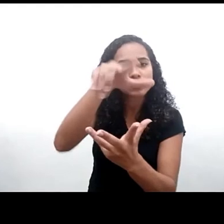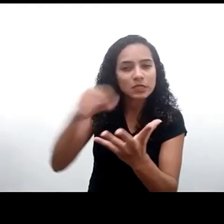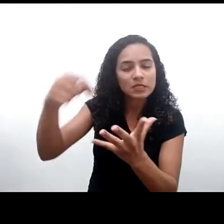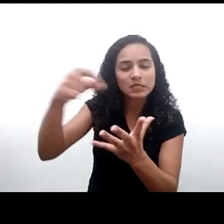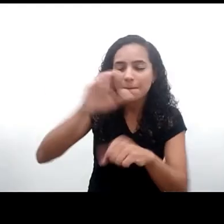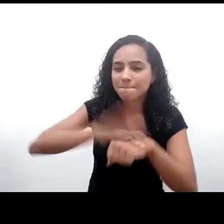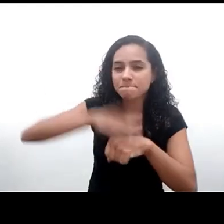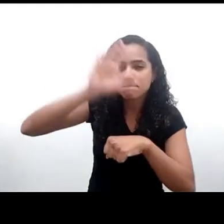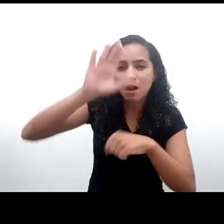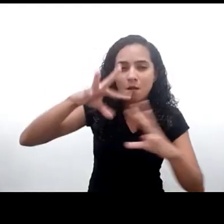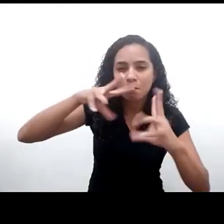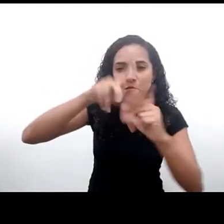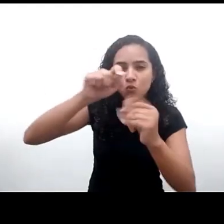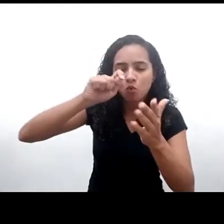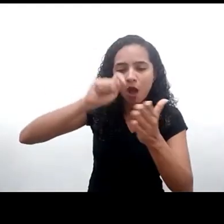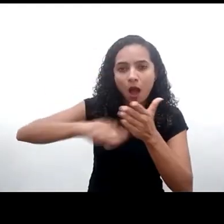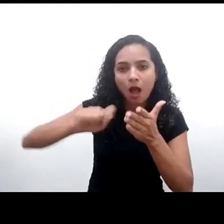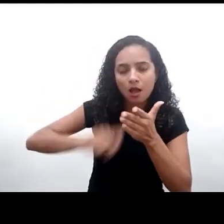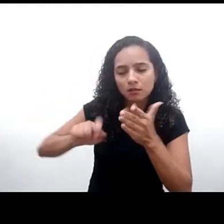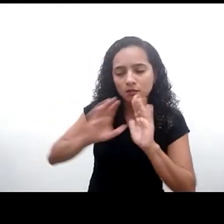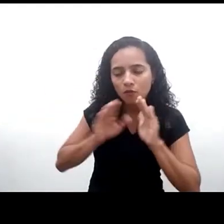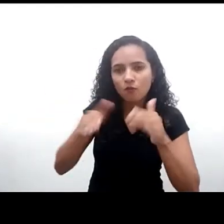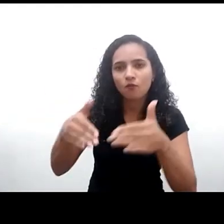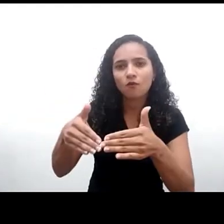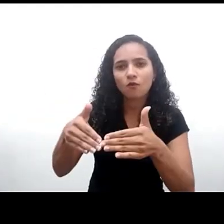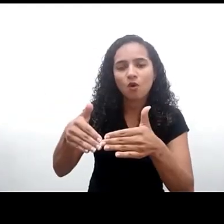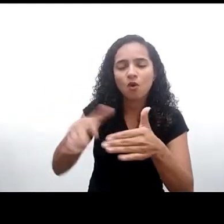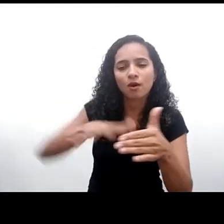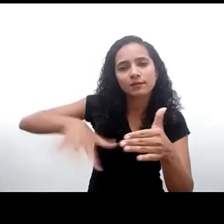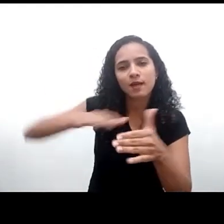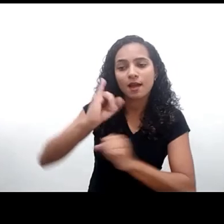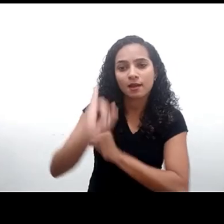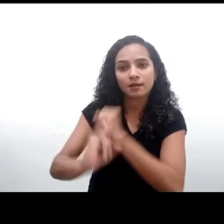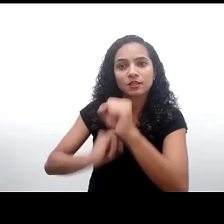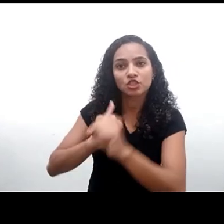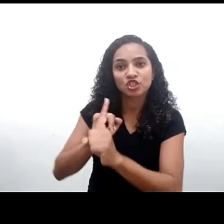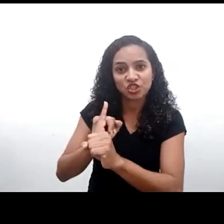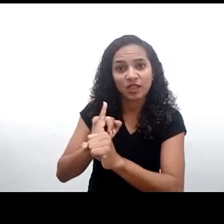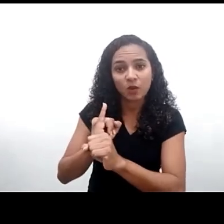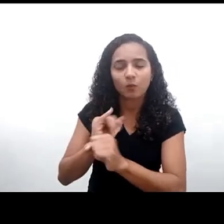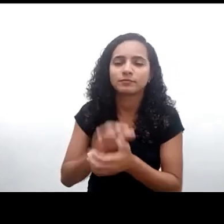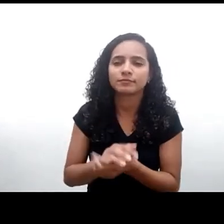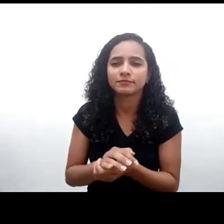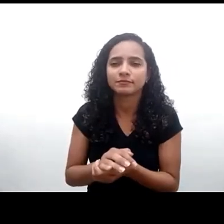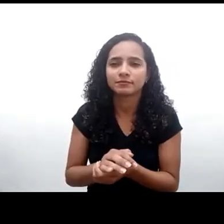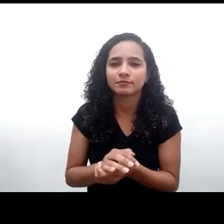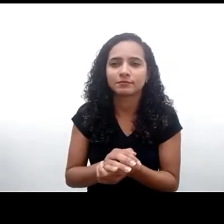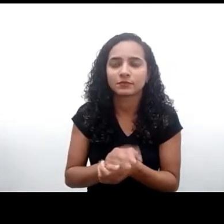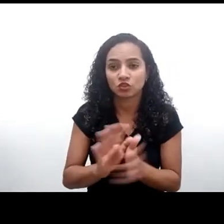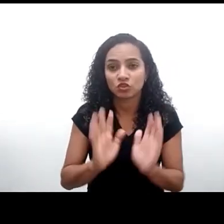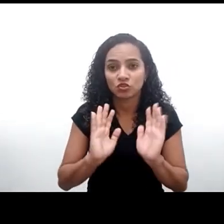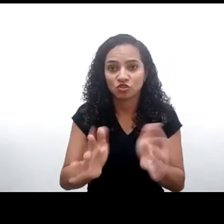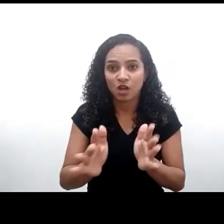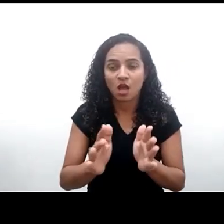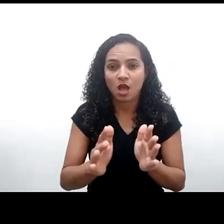do mundo inteiro a um fato específico como o campo digital então esse já é nós já estamos no número 25 de